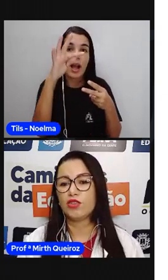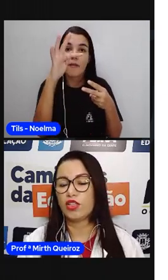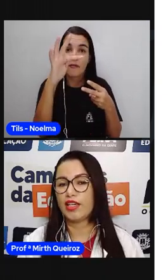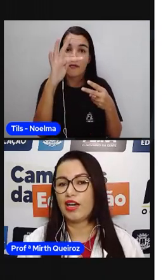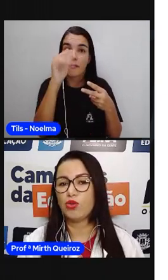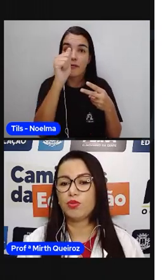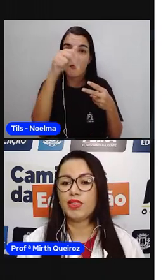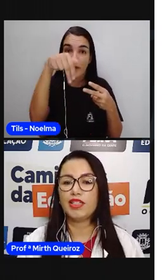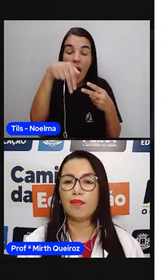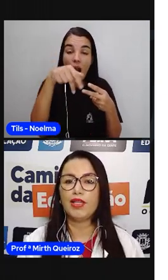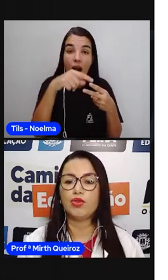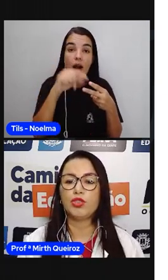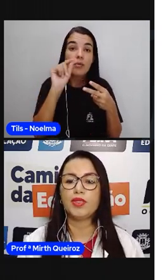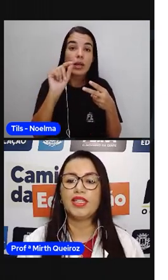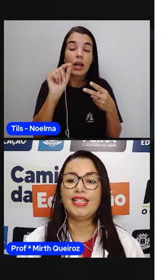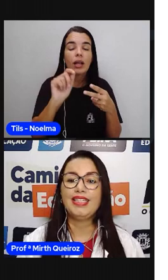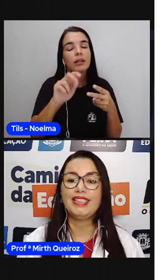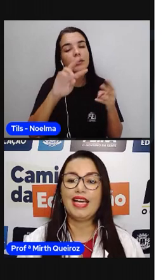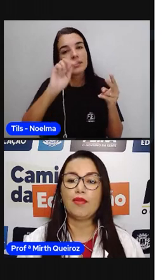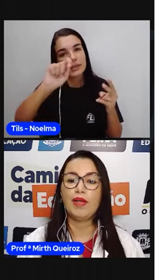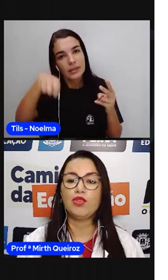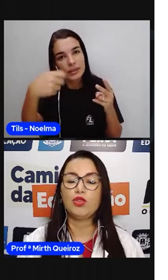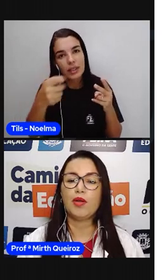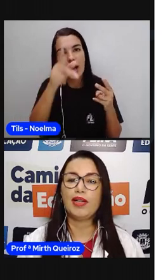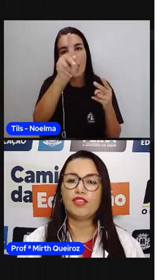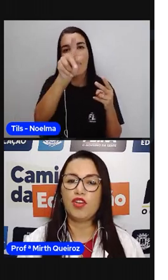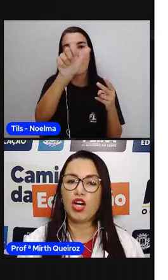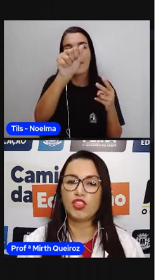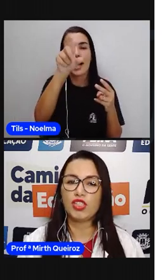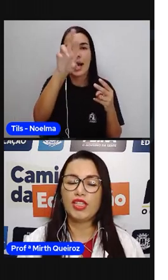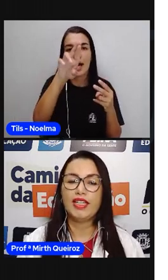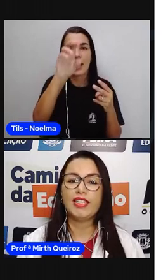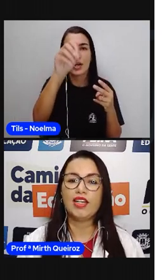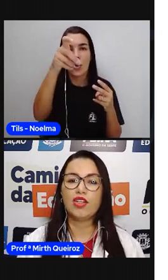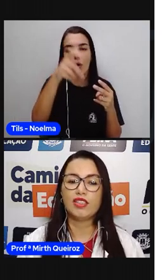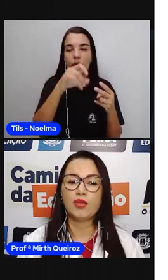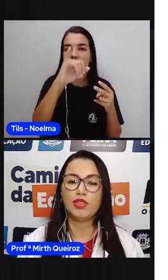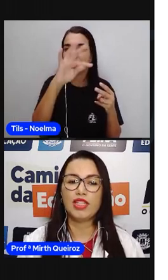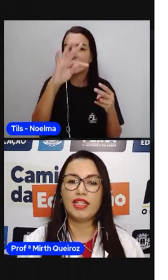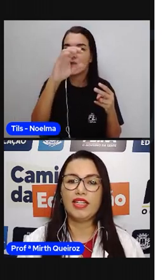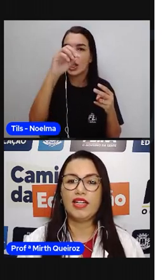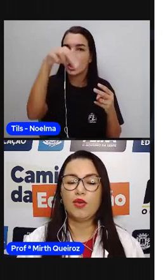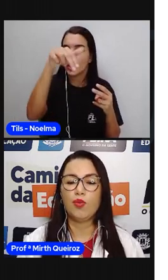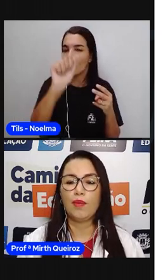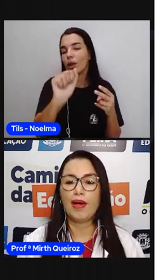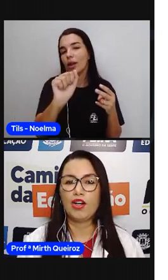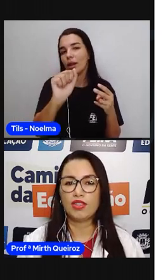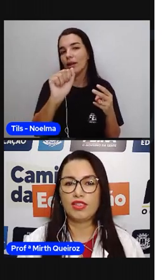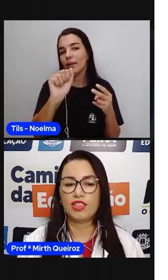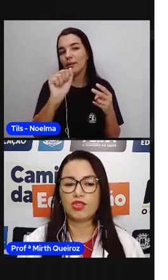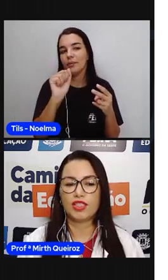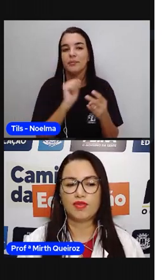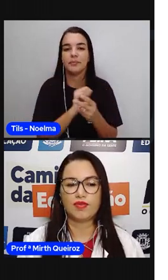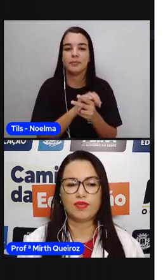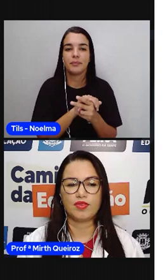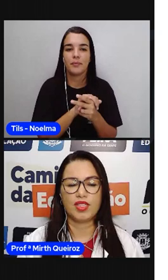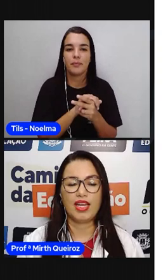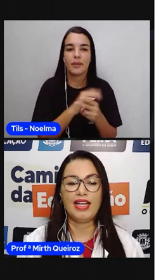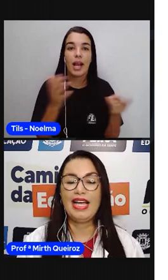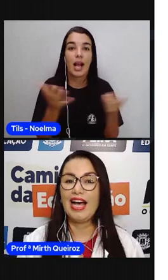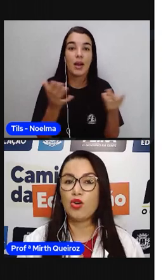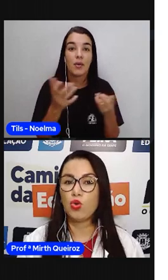né? Então, só tem a última e a penúltima. E se é a penúltima mais forte, então nós temos aí uma paroxítona.